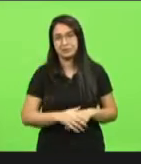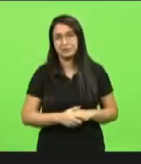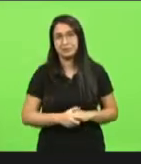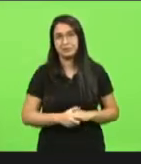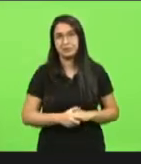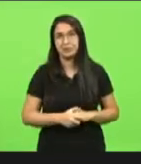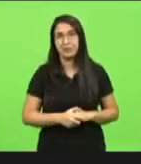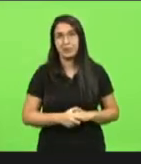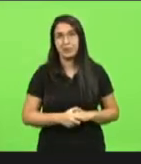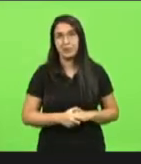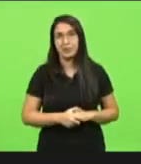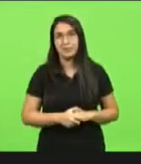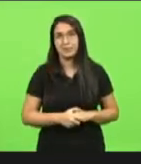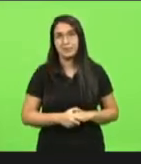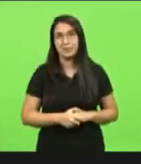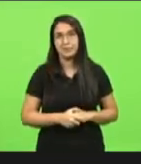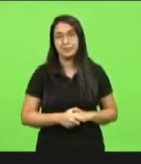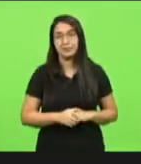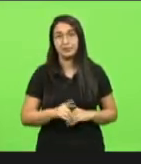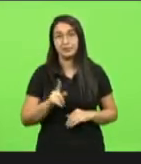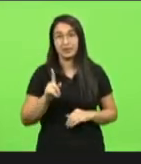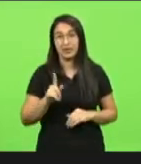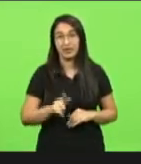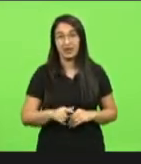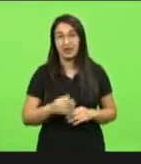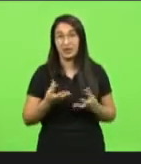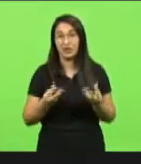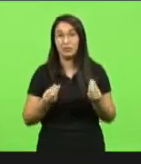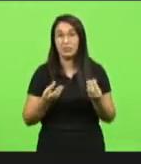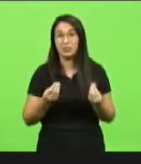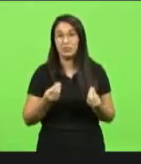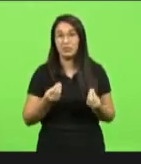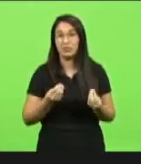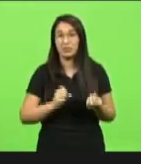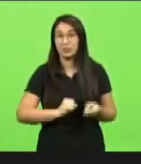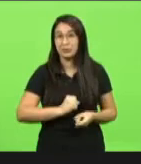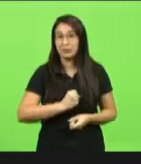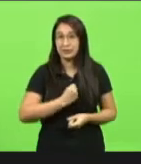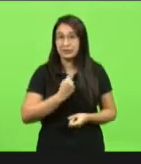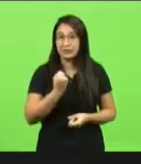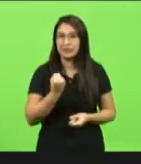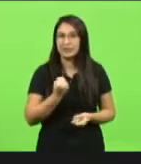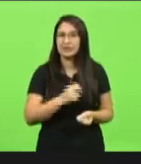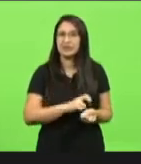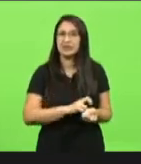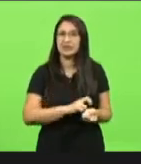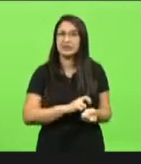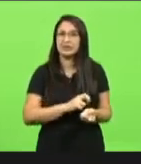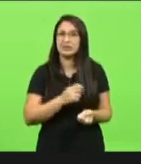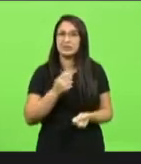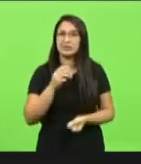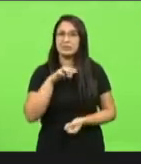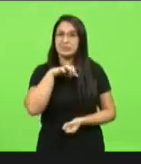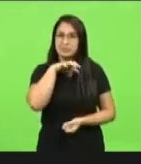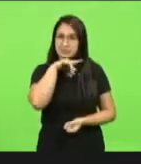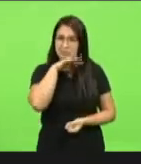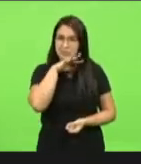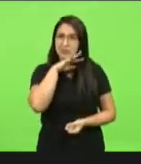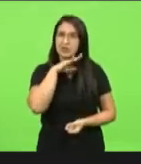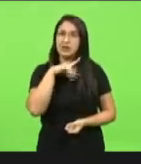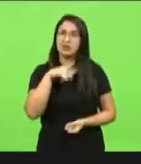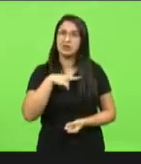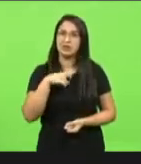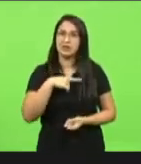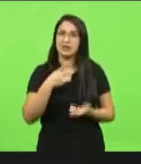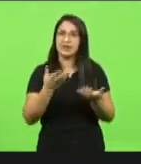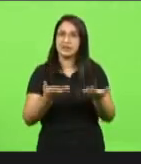Isso seria muito vil da parte de quem está segurando para que ela não tenha